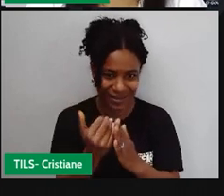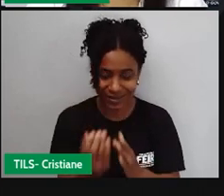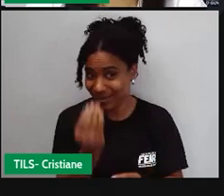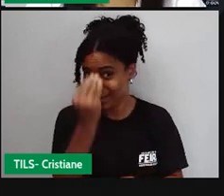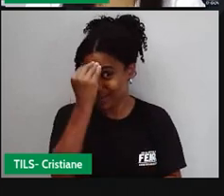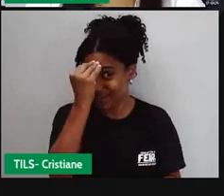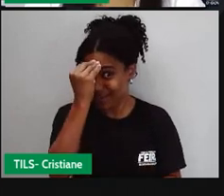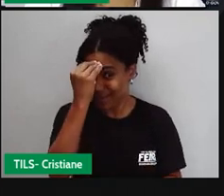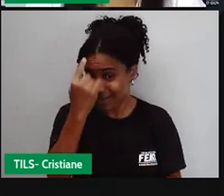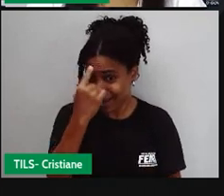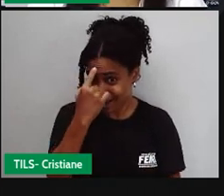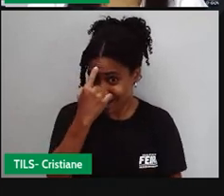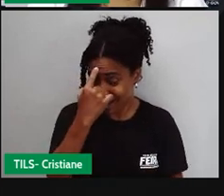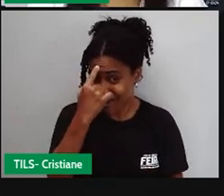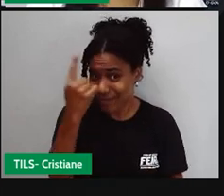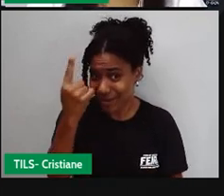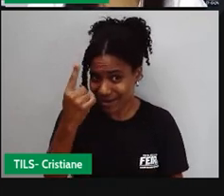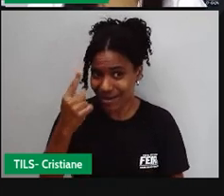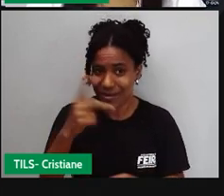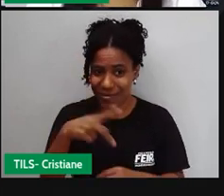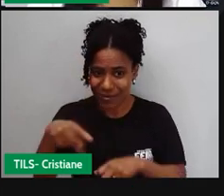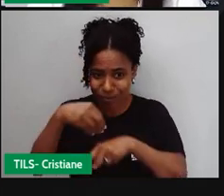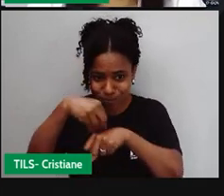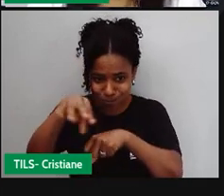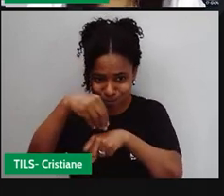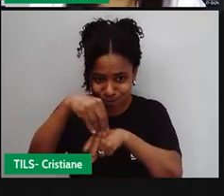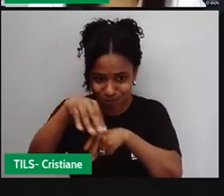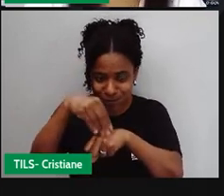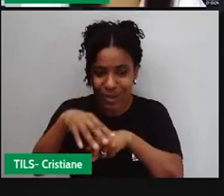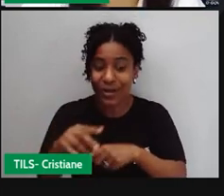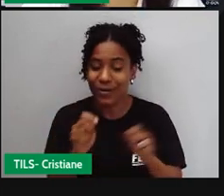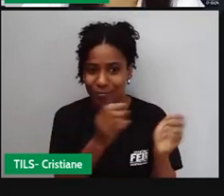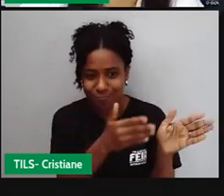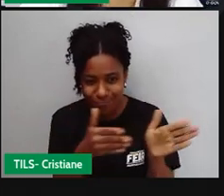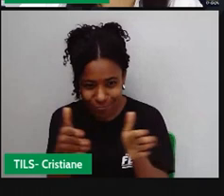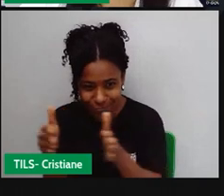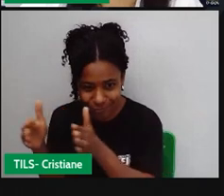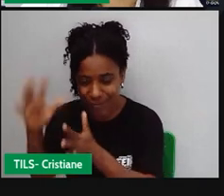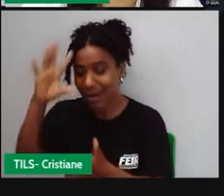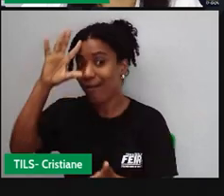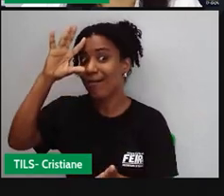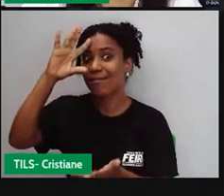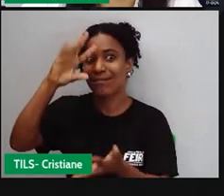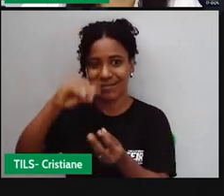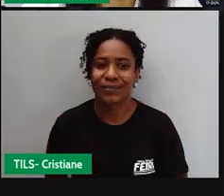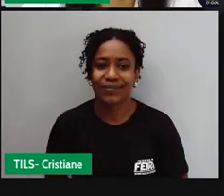com a fala da pró, né? Com as orientações que foram passadas. Vamos lá assistir ao vídeo?